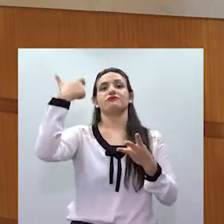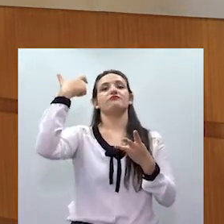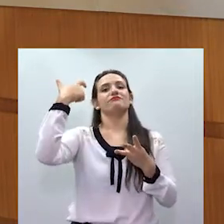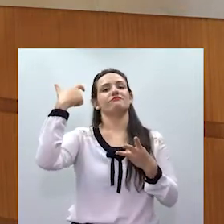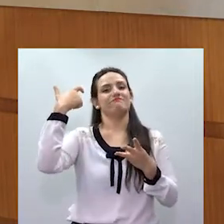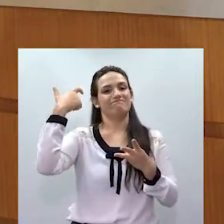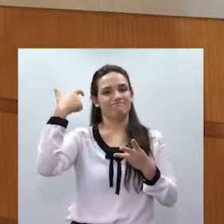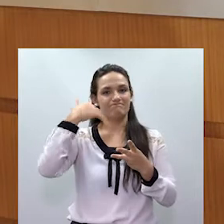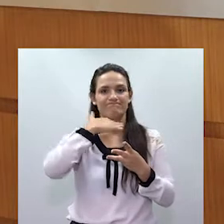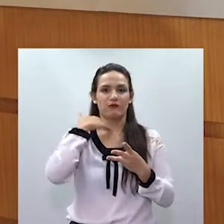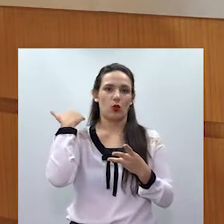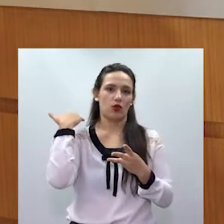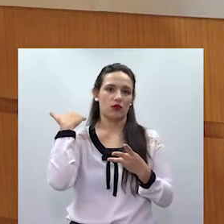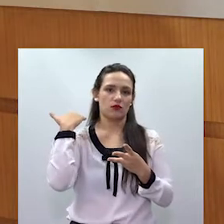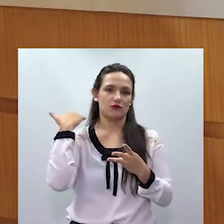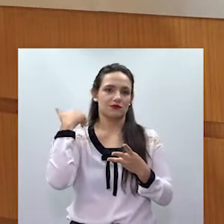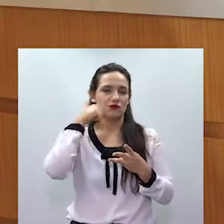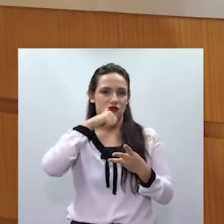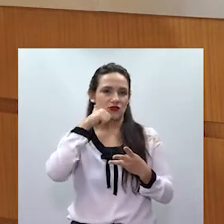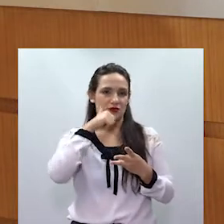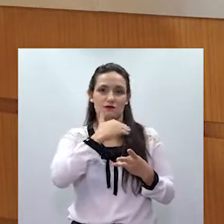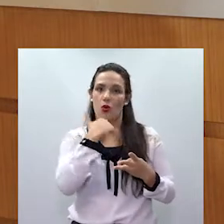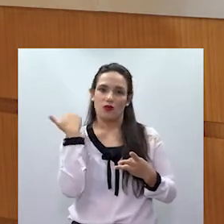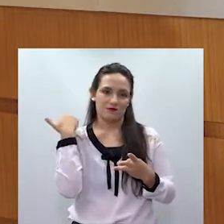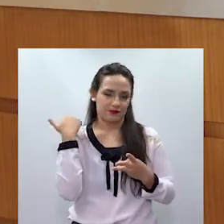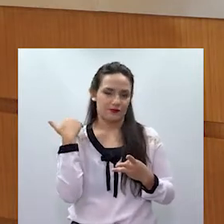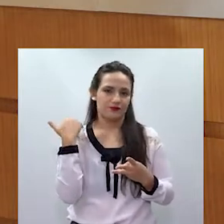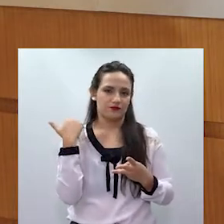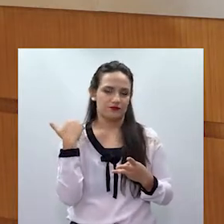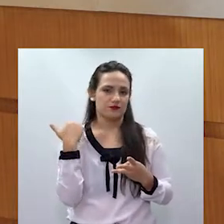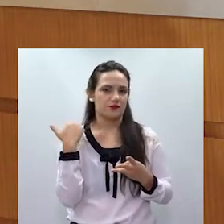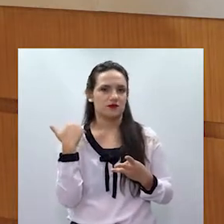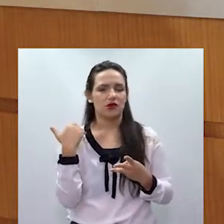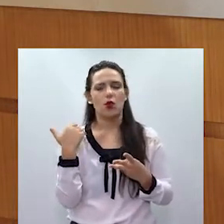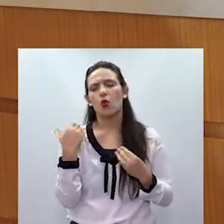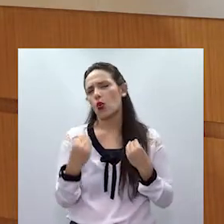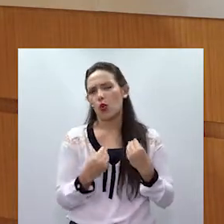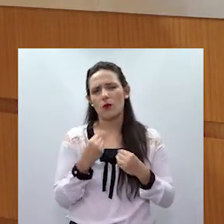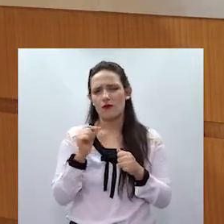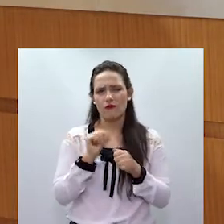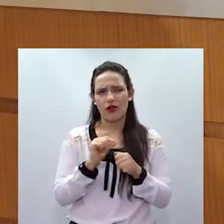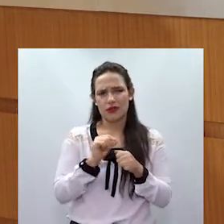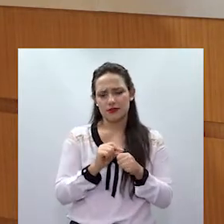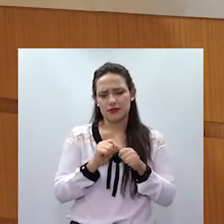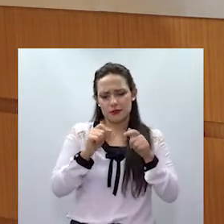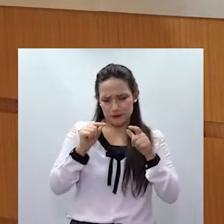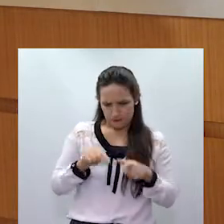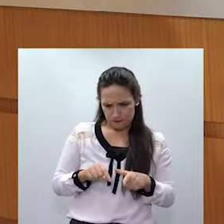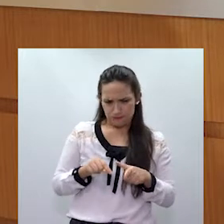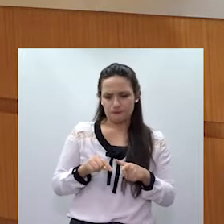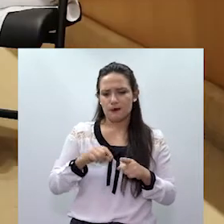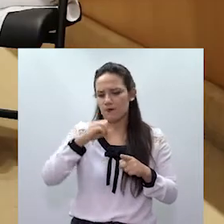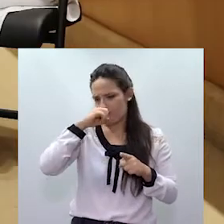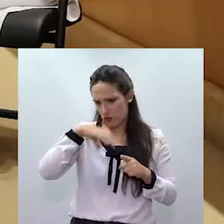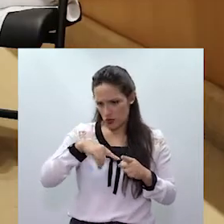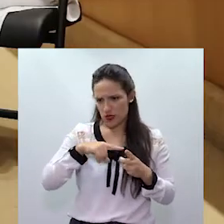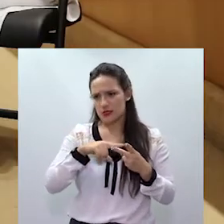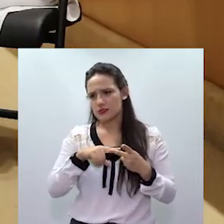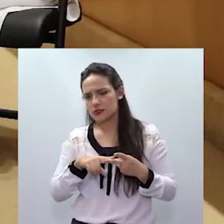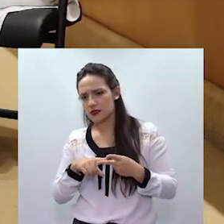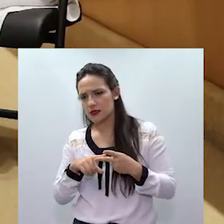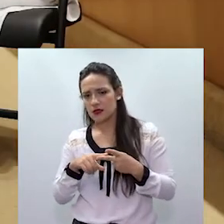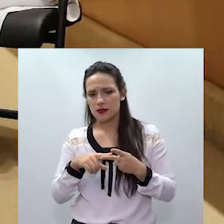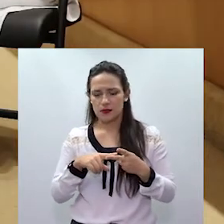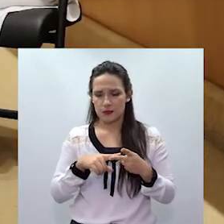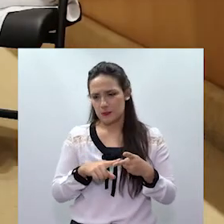da vítima, da mulher. Então, qual é a característica do ciclo da violência? Não só o aumento da intensidade